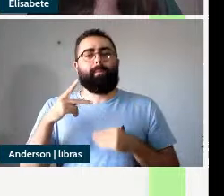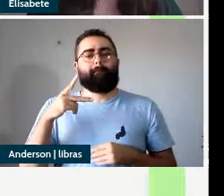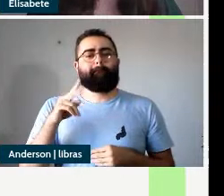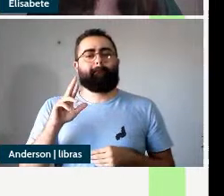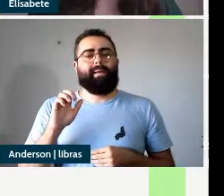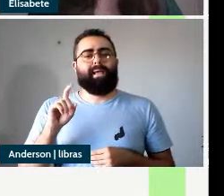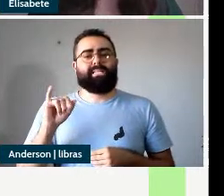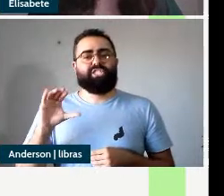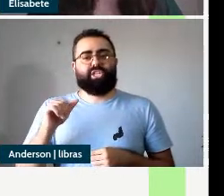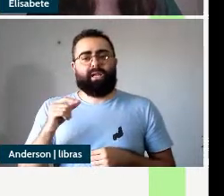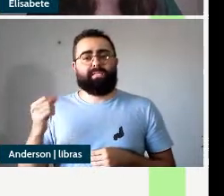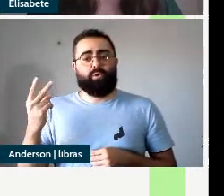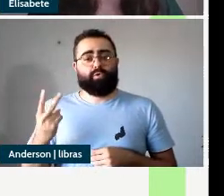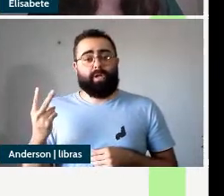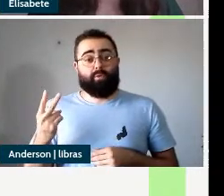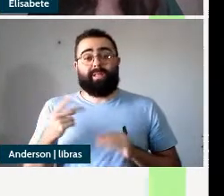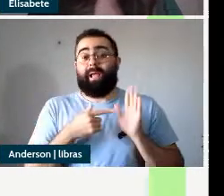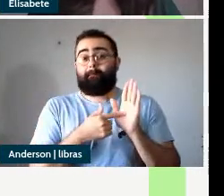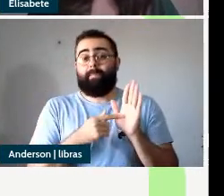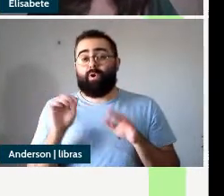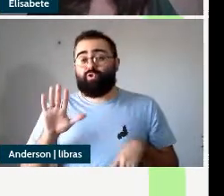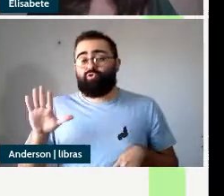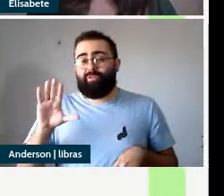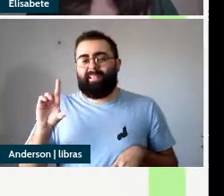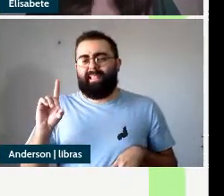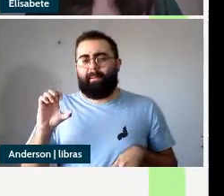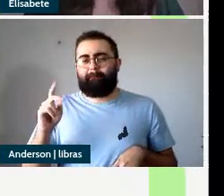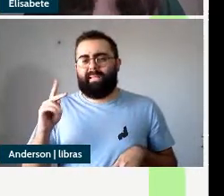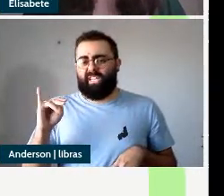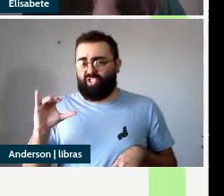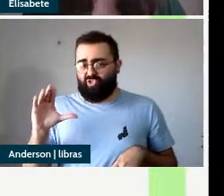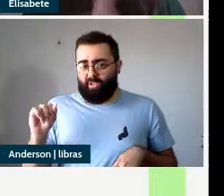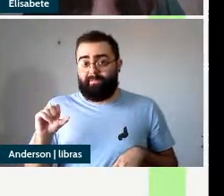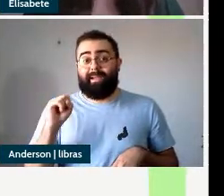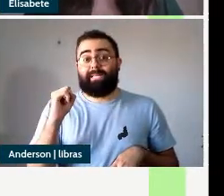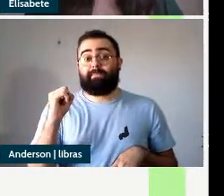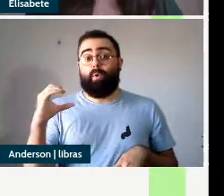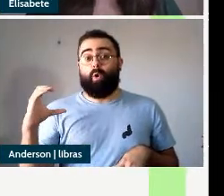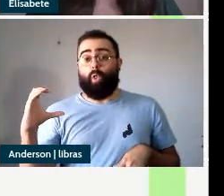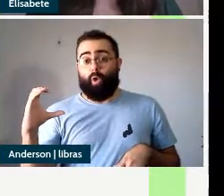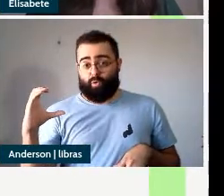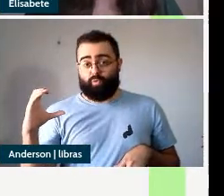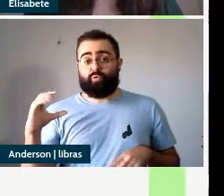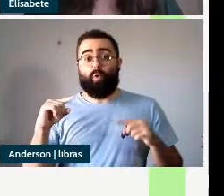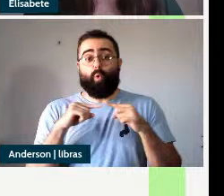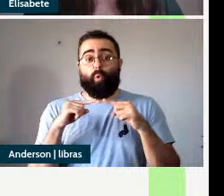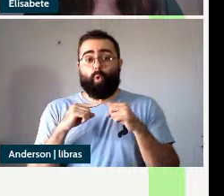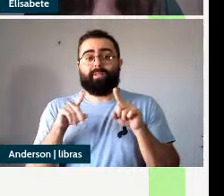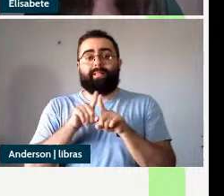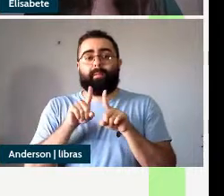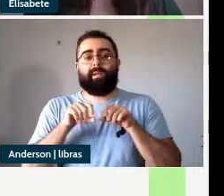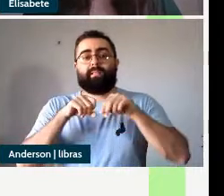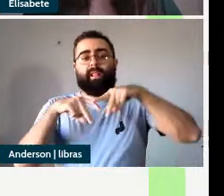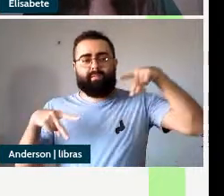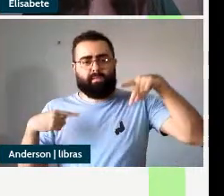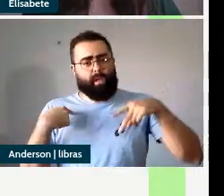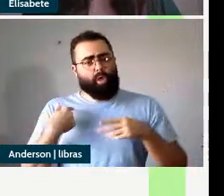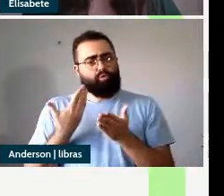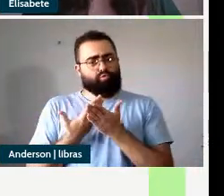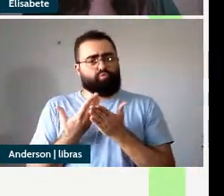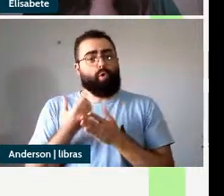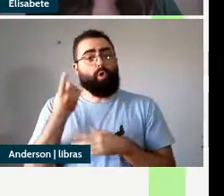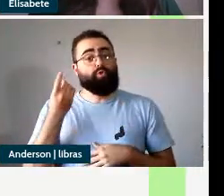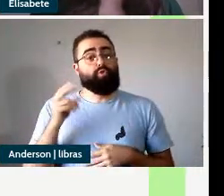concordância e derivação eu sou estudante de doutorado na Universidade de Brasília e sou orientando da